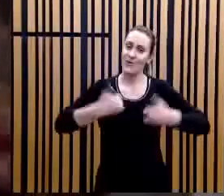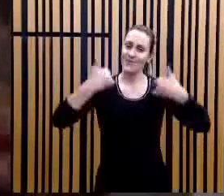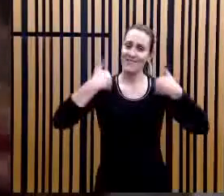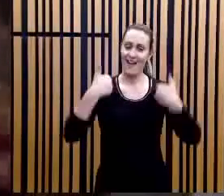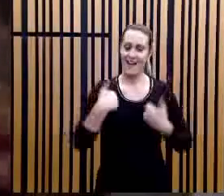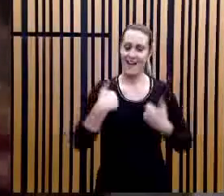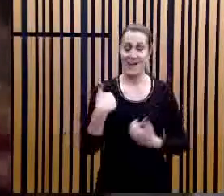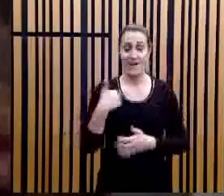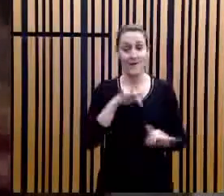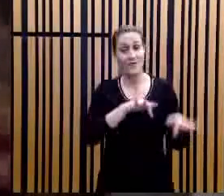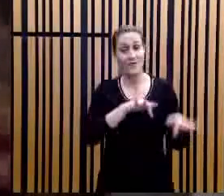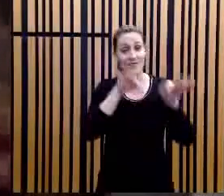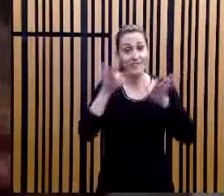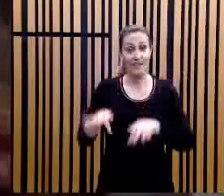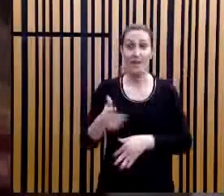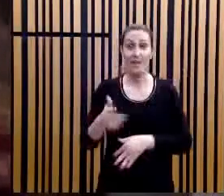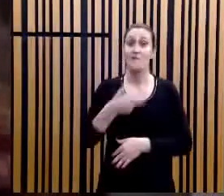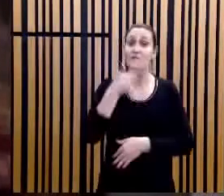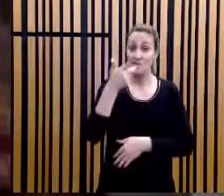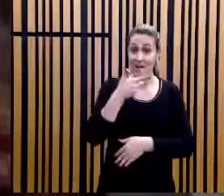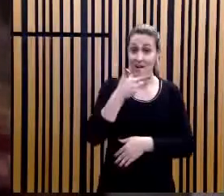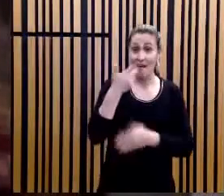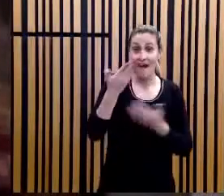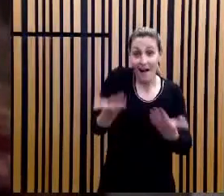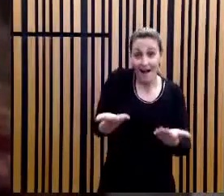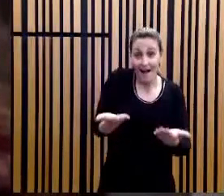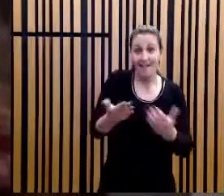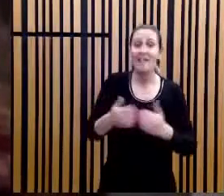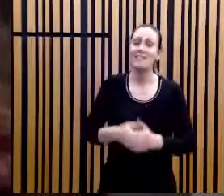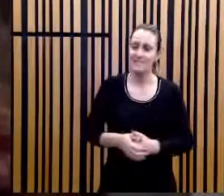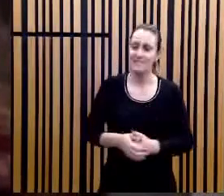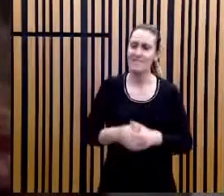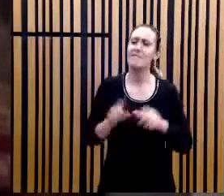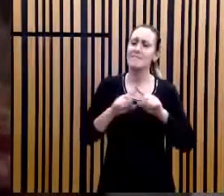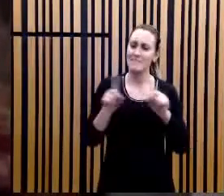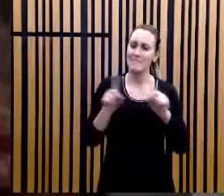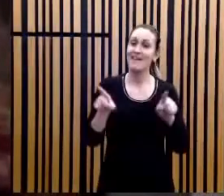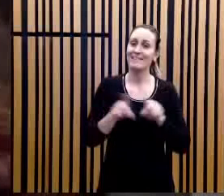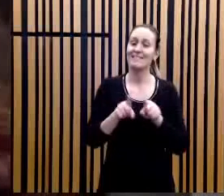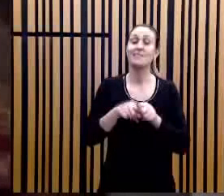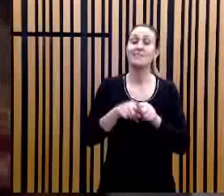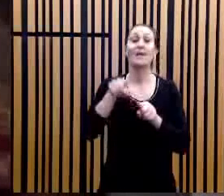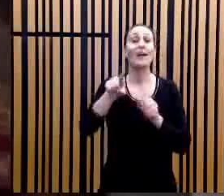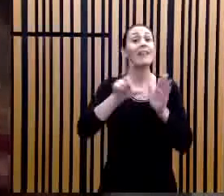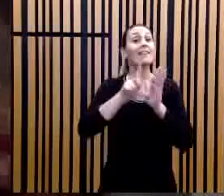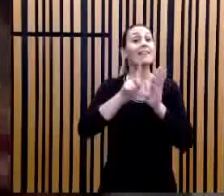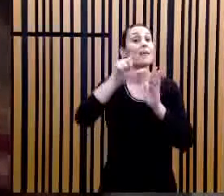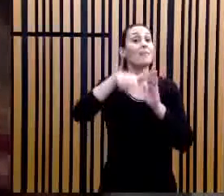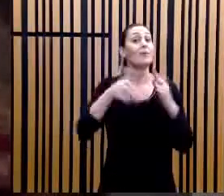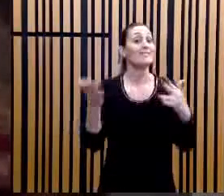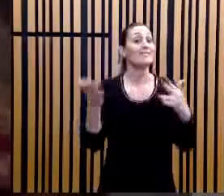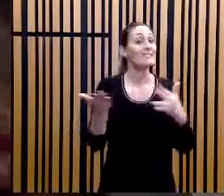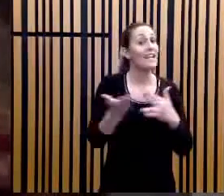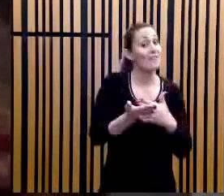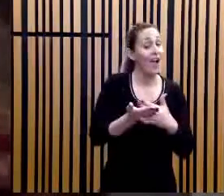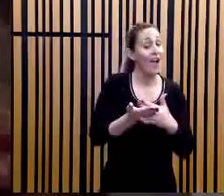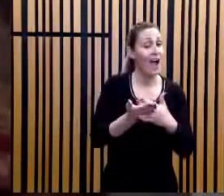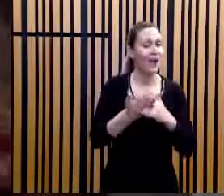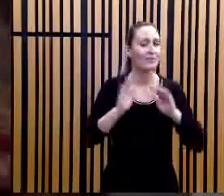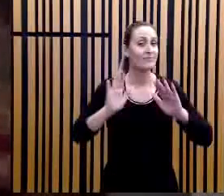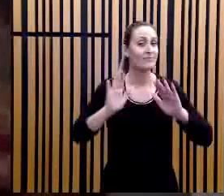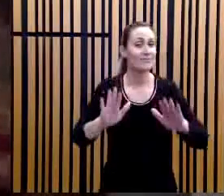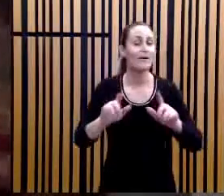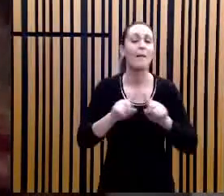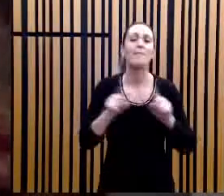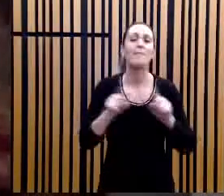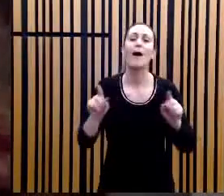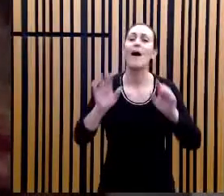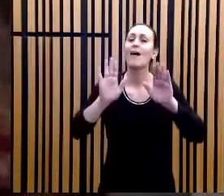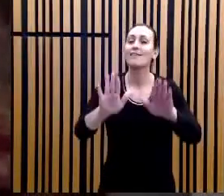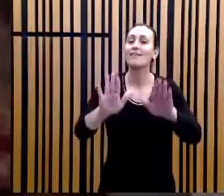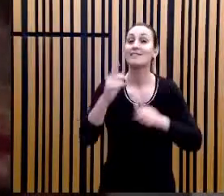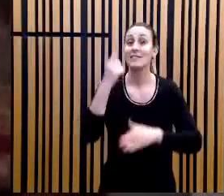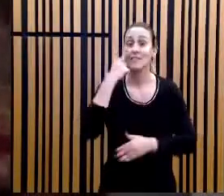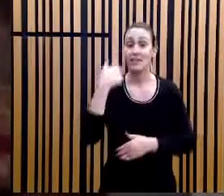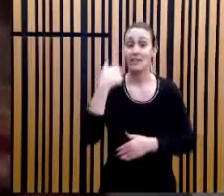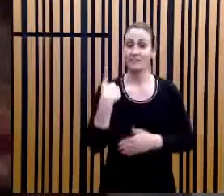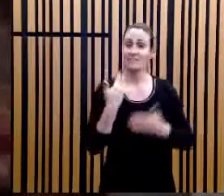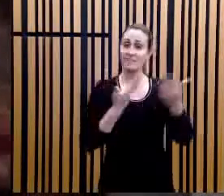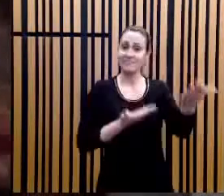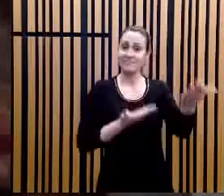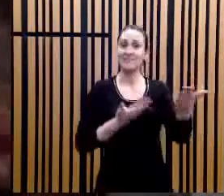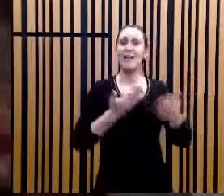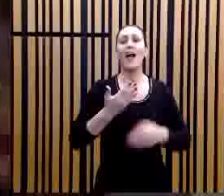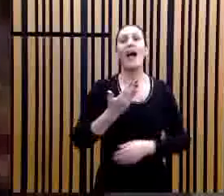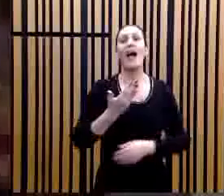fala, mas também de passar a bola depois do intervalo, mas de passar a bola para o meu amigo